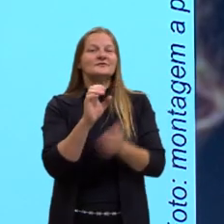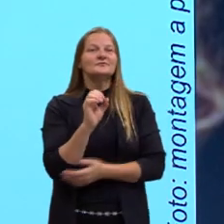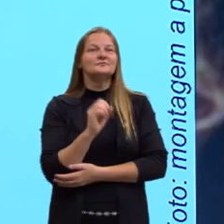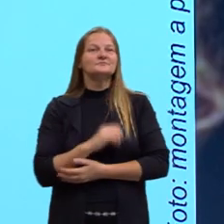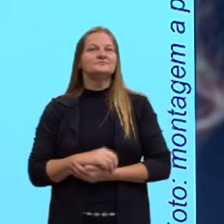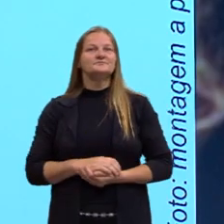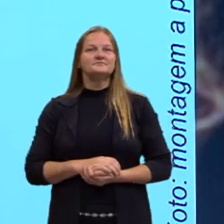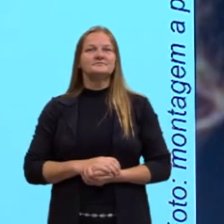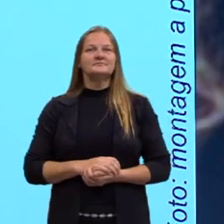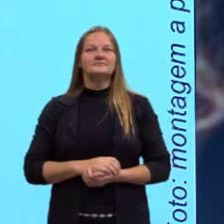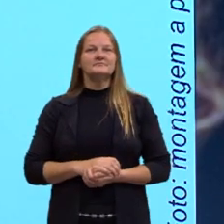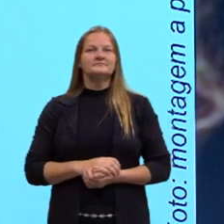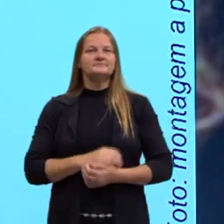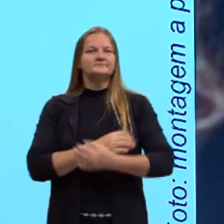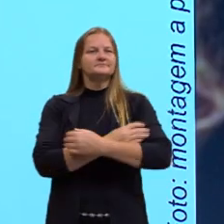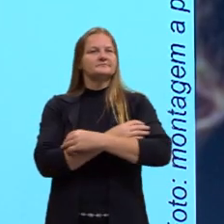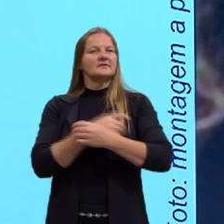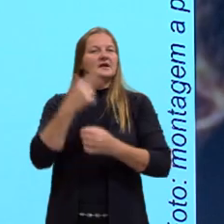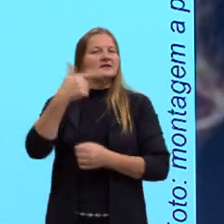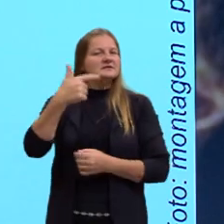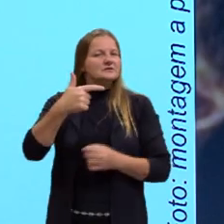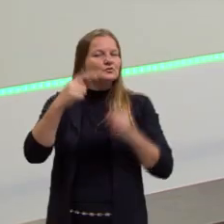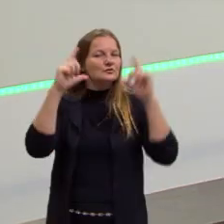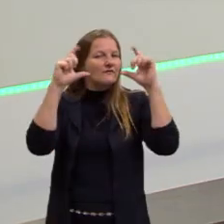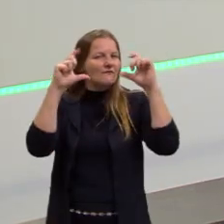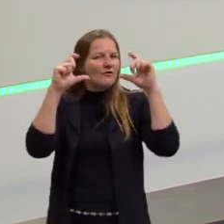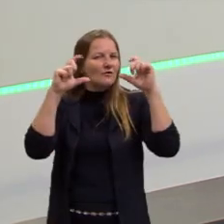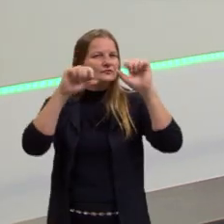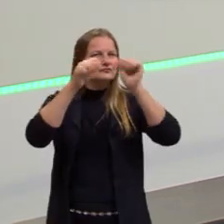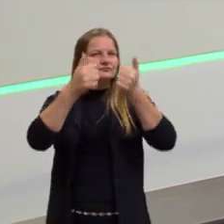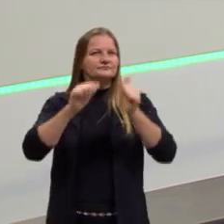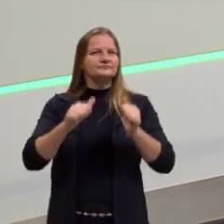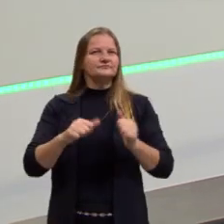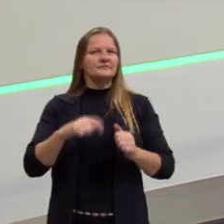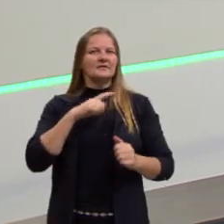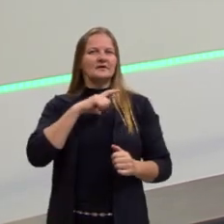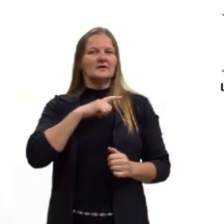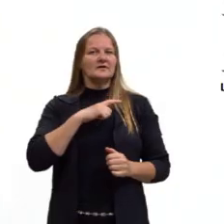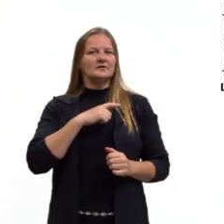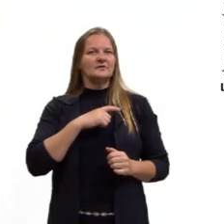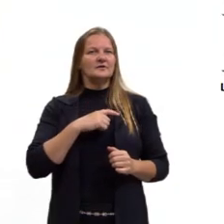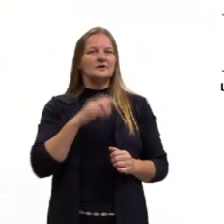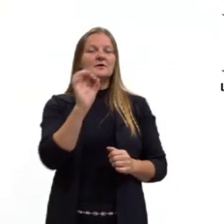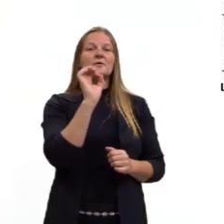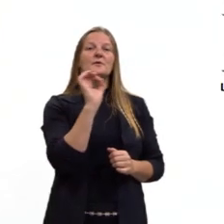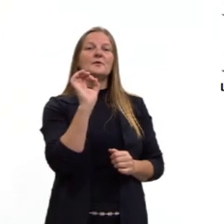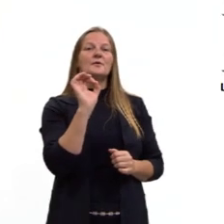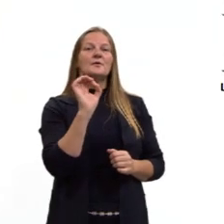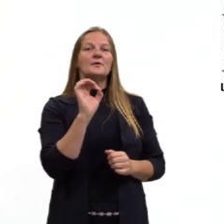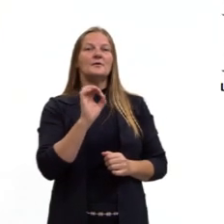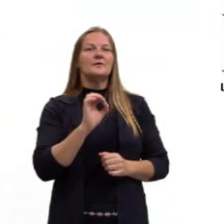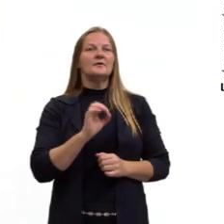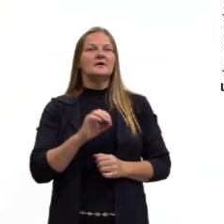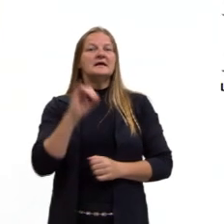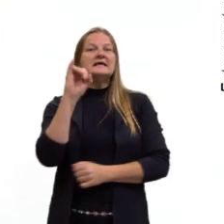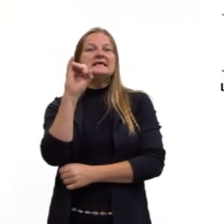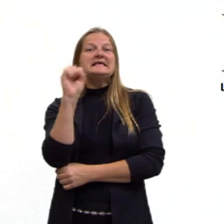E na segunda imagem, nós temos nada mais, nada menos que Lisa Simpson.